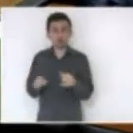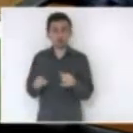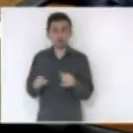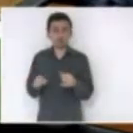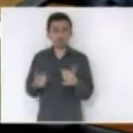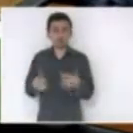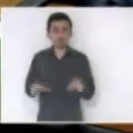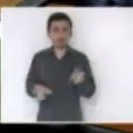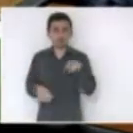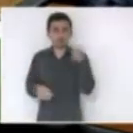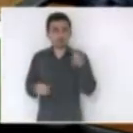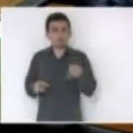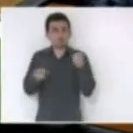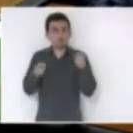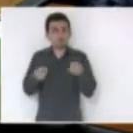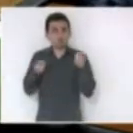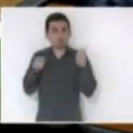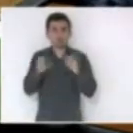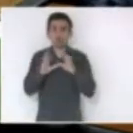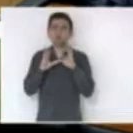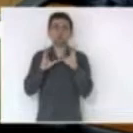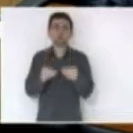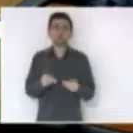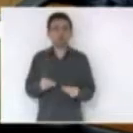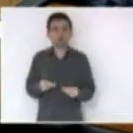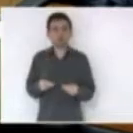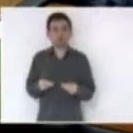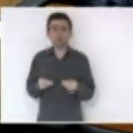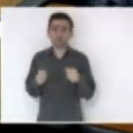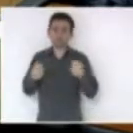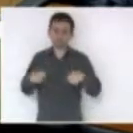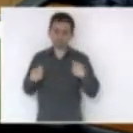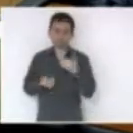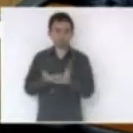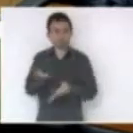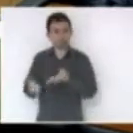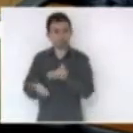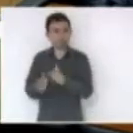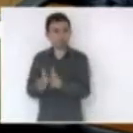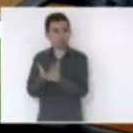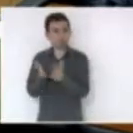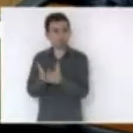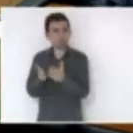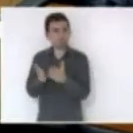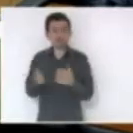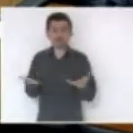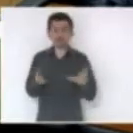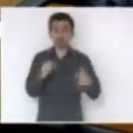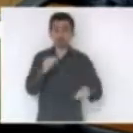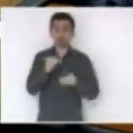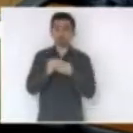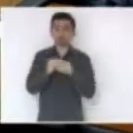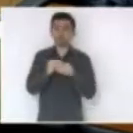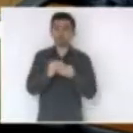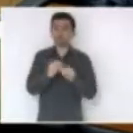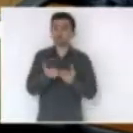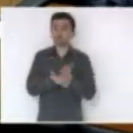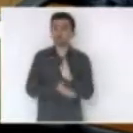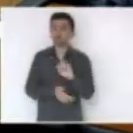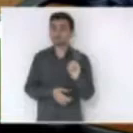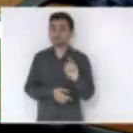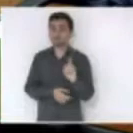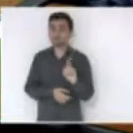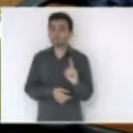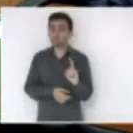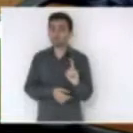é preciso que ela atenda a população mais pobre foi apresentada aqui uma emenda que não foi aprovada a emenda